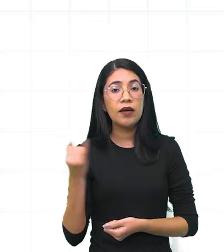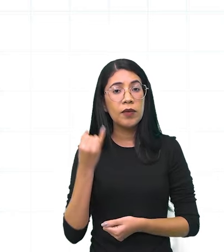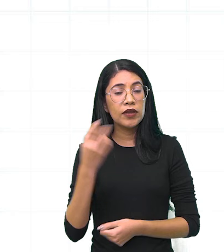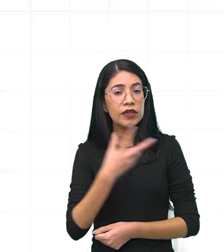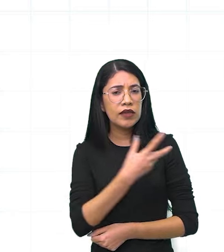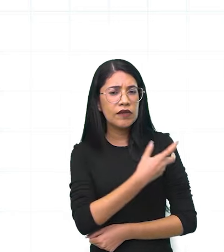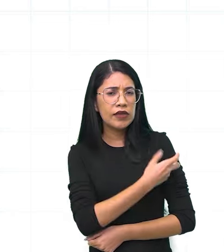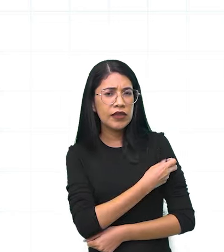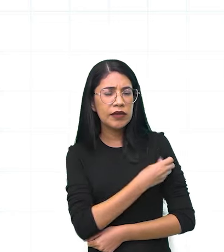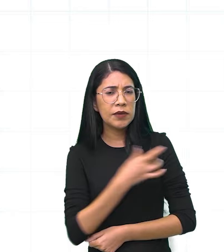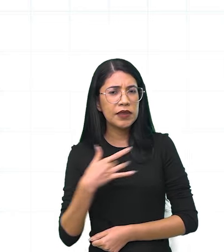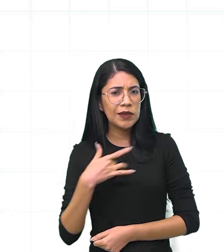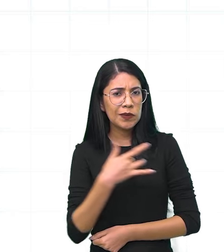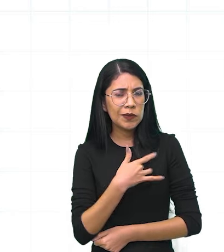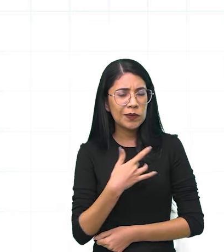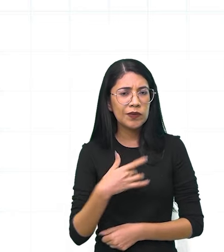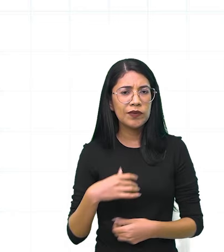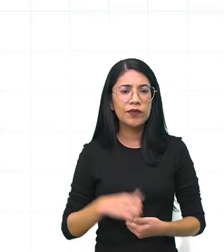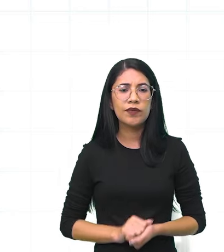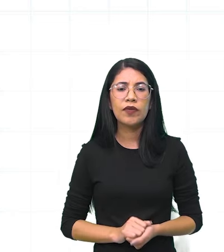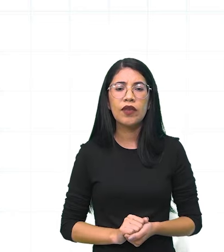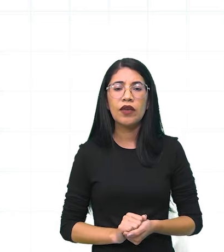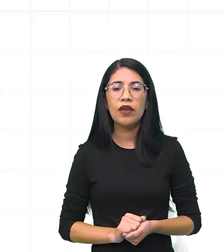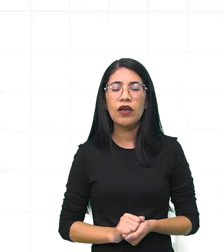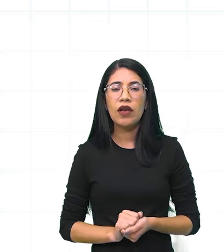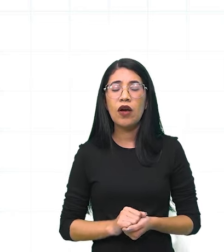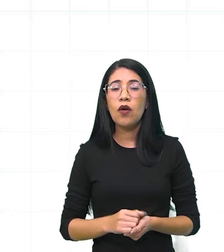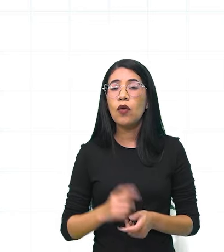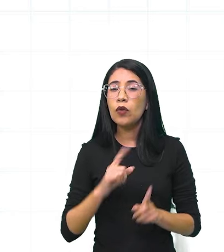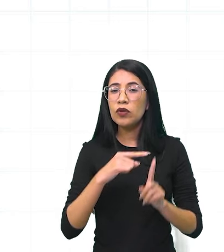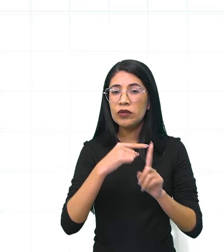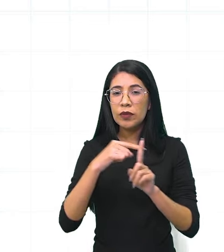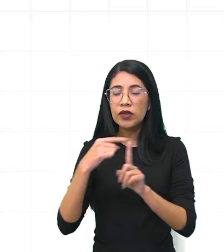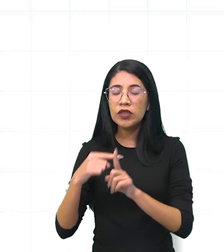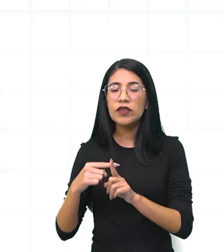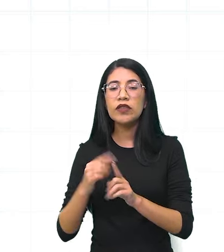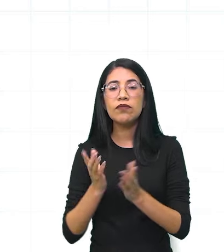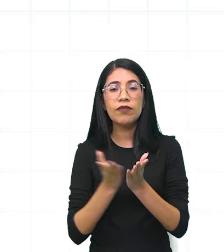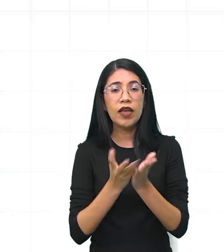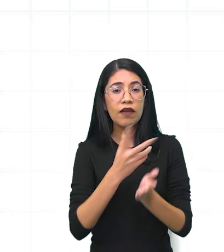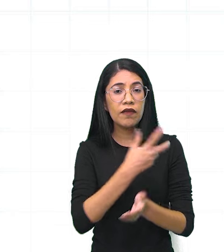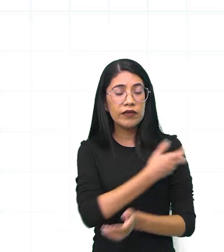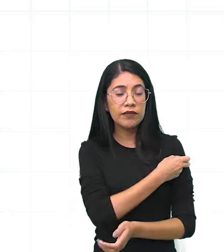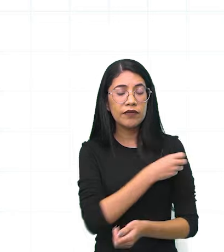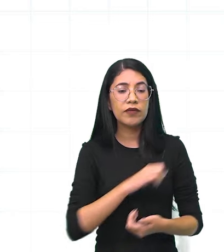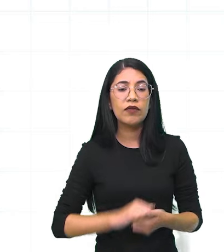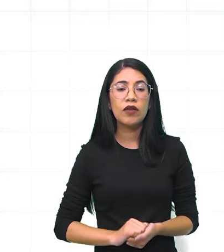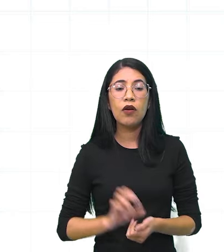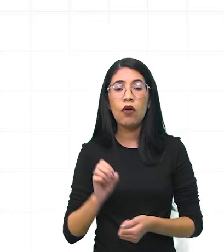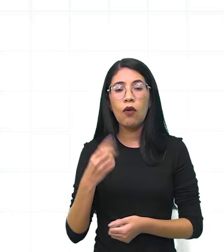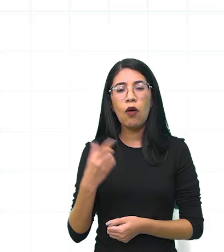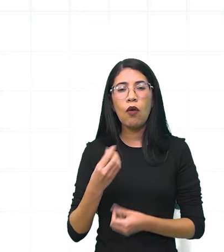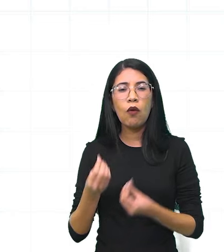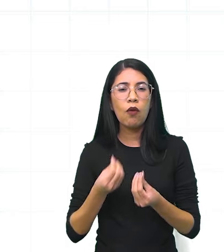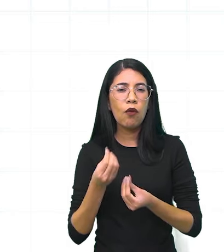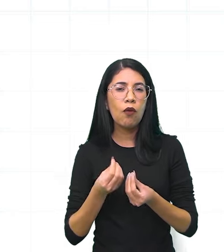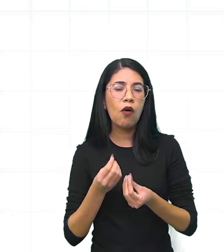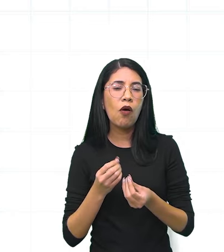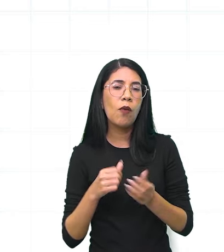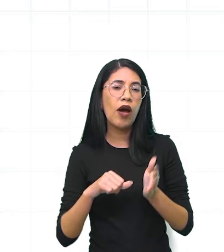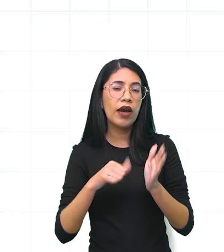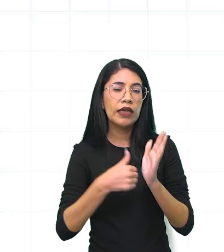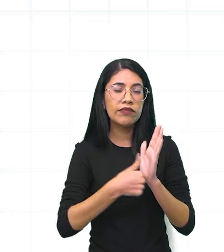das vacinas pra nossa saúde? Será que ele fala sobre as vantagens de ter uma carteirinha? Ou como receber documentos de